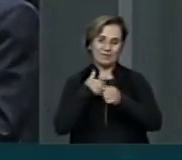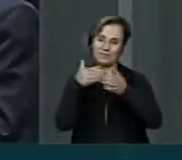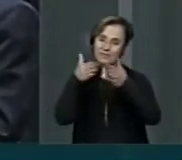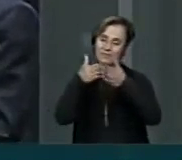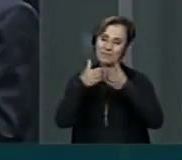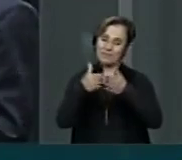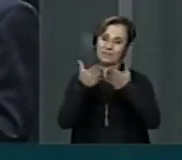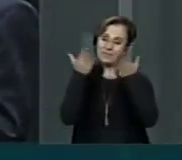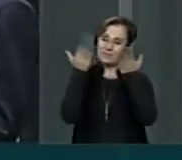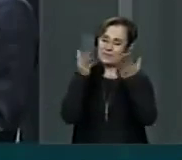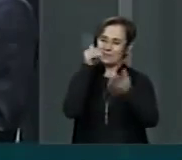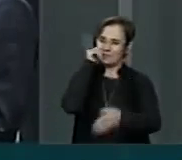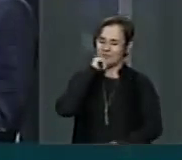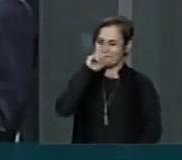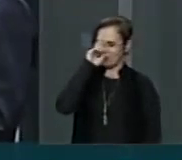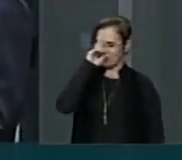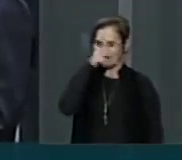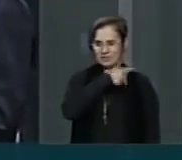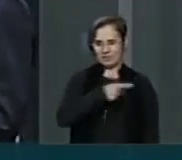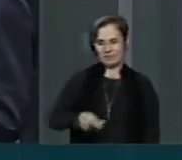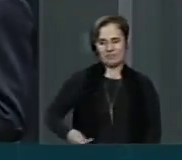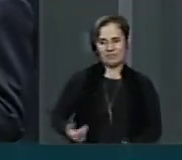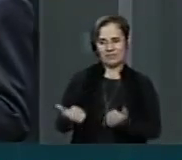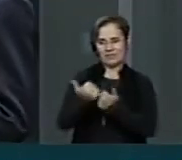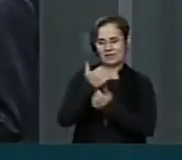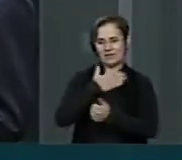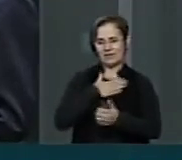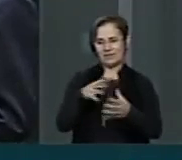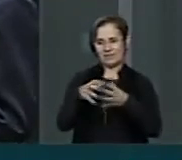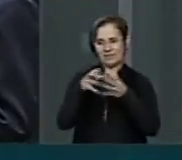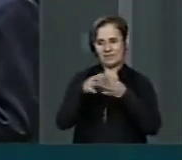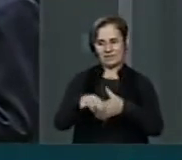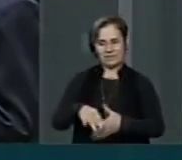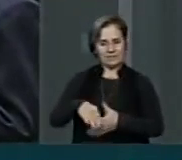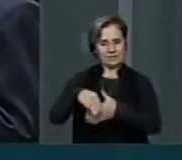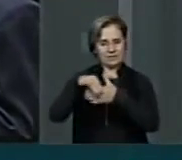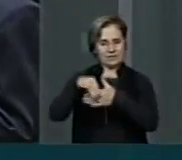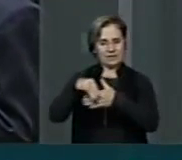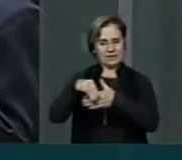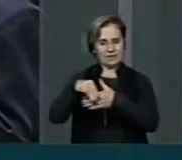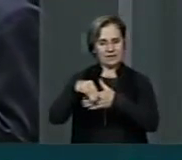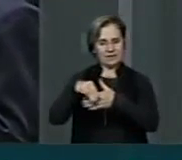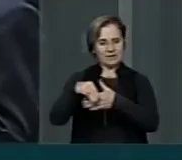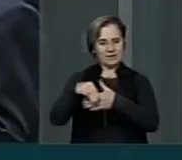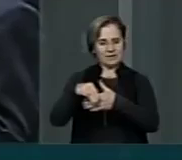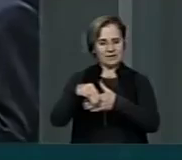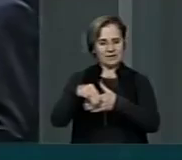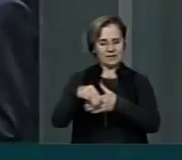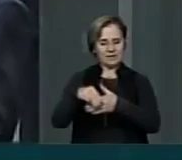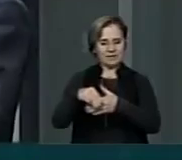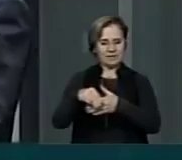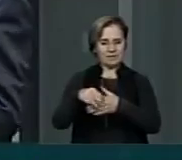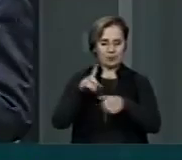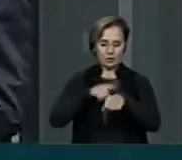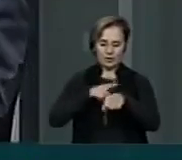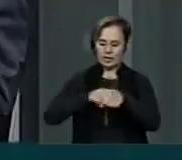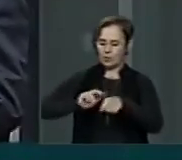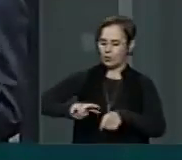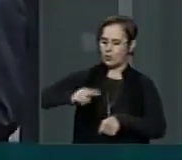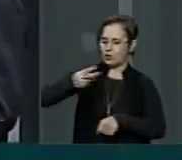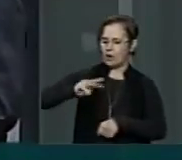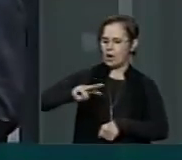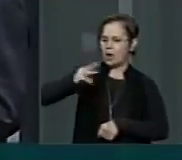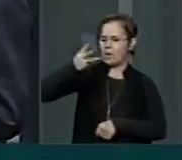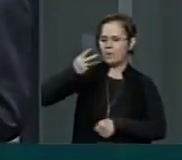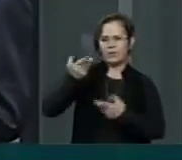presidente, em nome do meu partido, da liderança, para multiplicar ou triplicar o nosso tempo, porque nós queremos fazer um